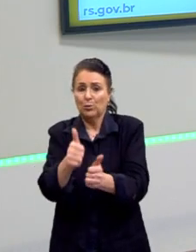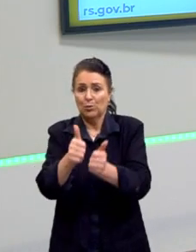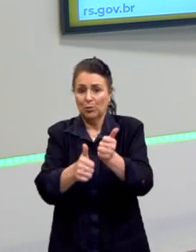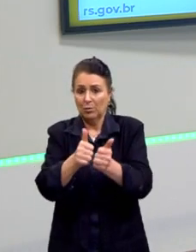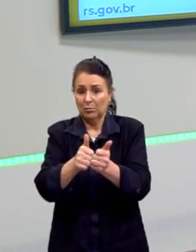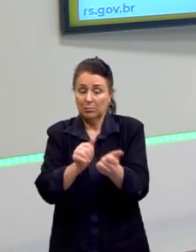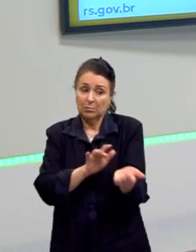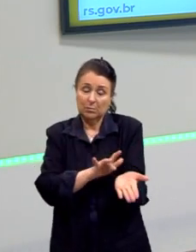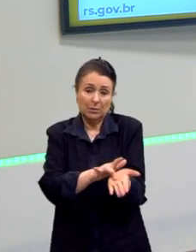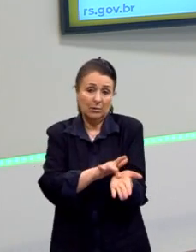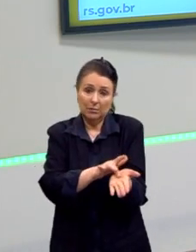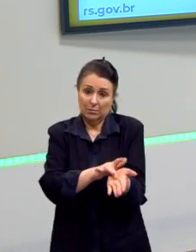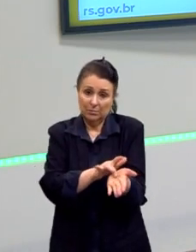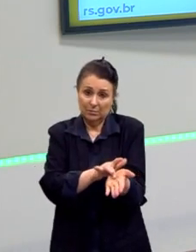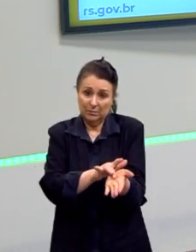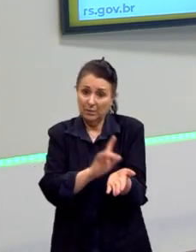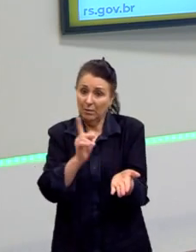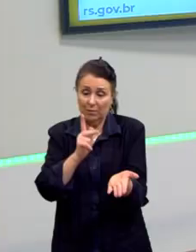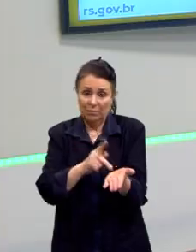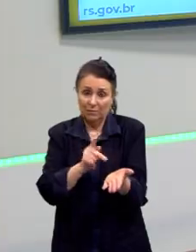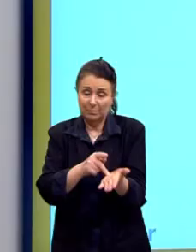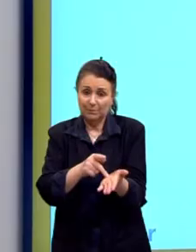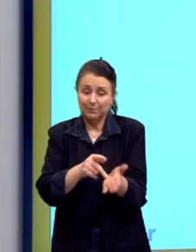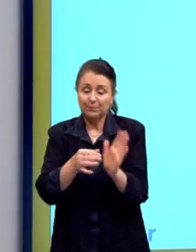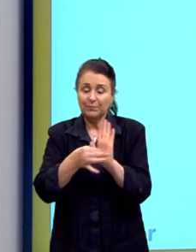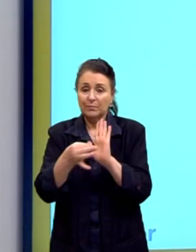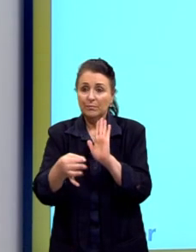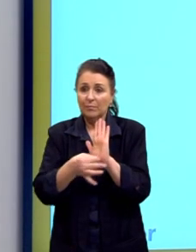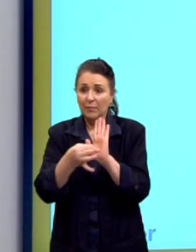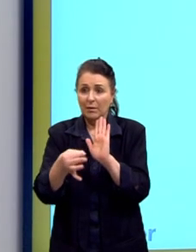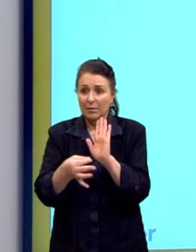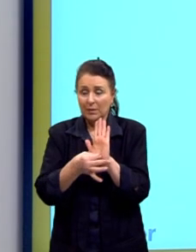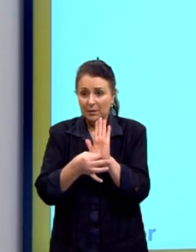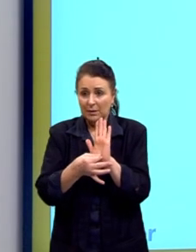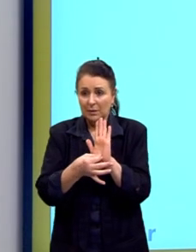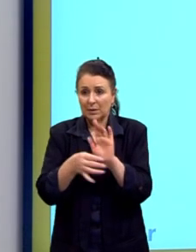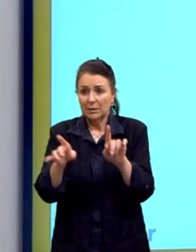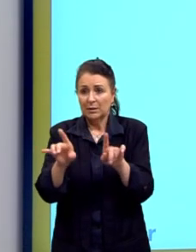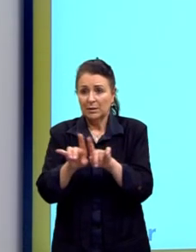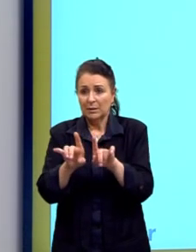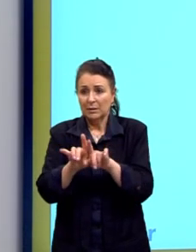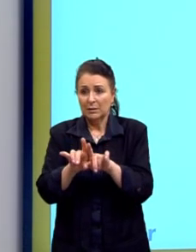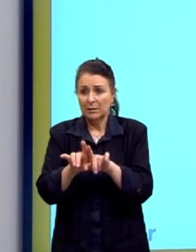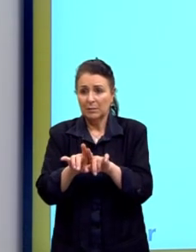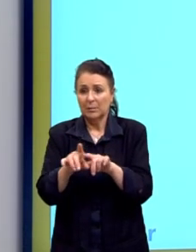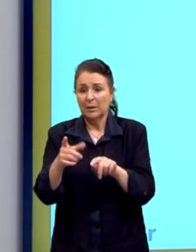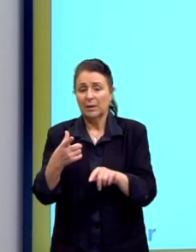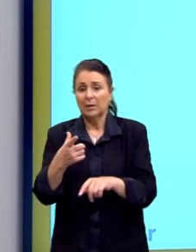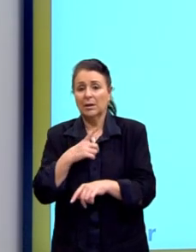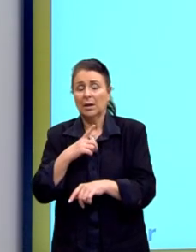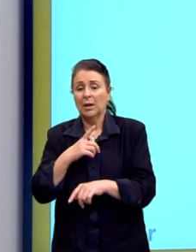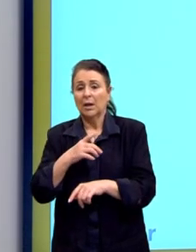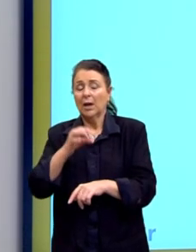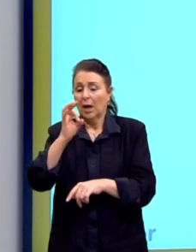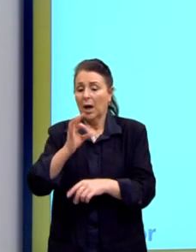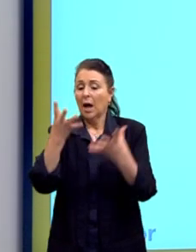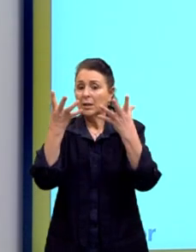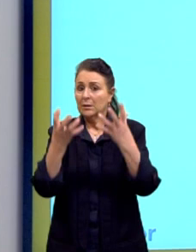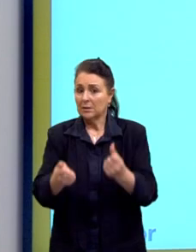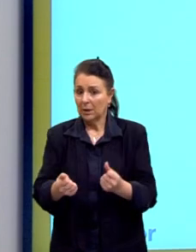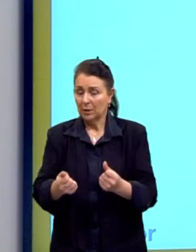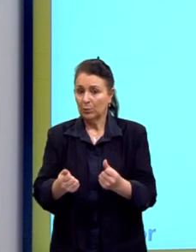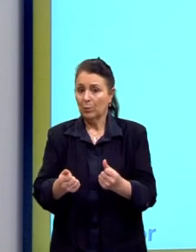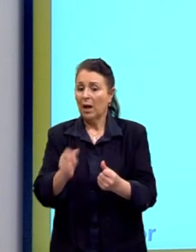falácia. É uma falácia. O argumento, et hominem, sou a favor da discriminação das drogas.